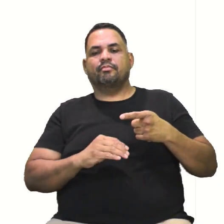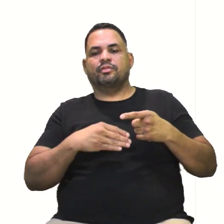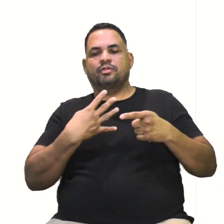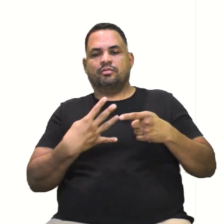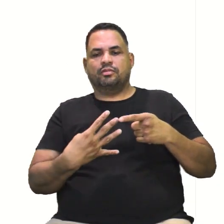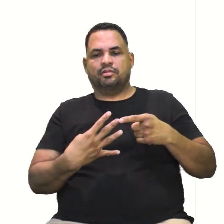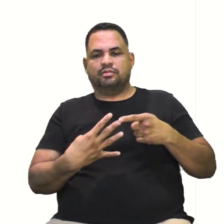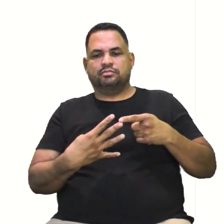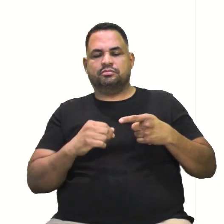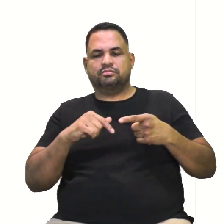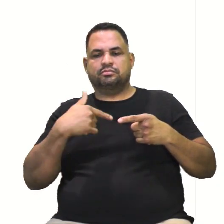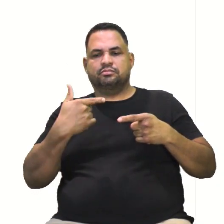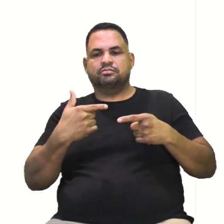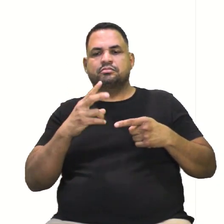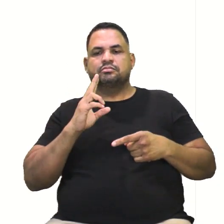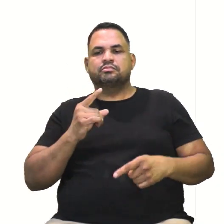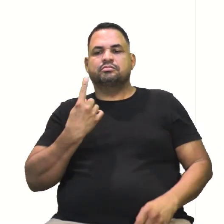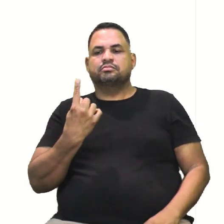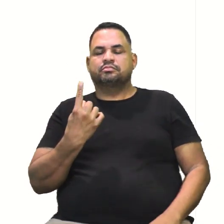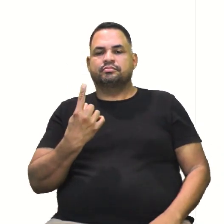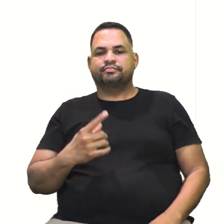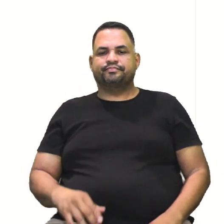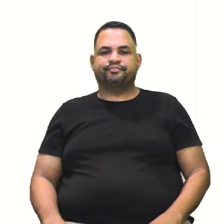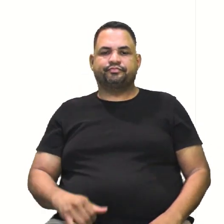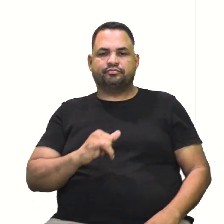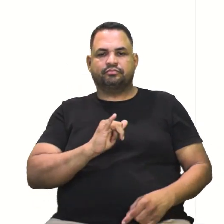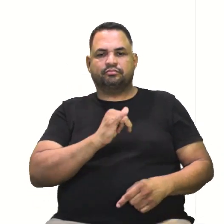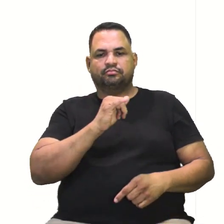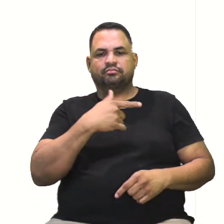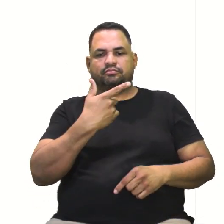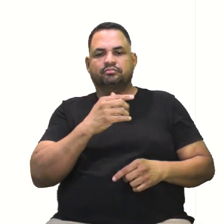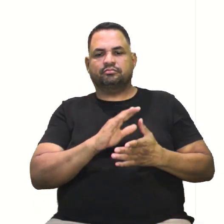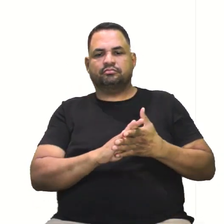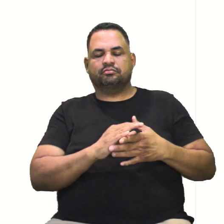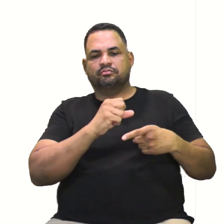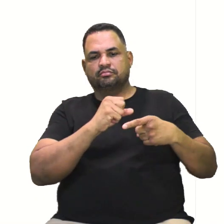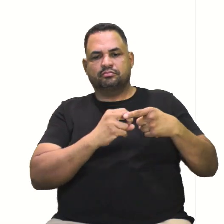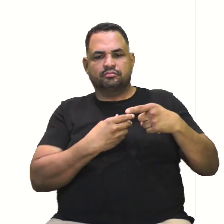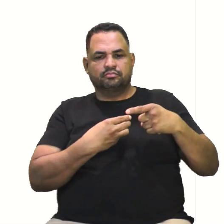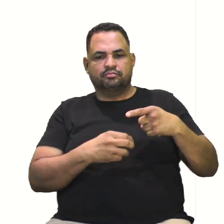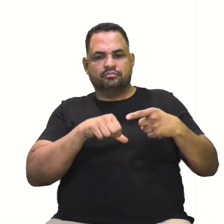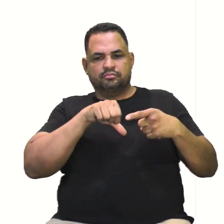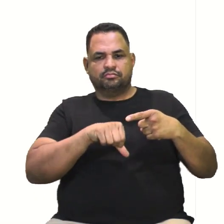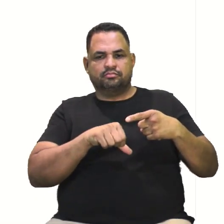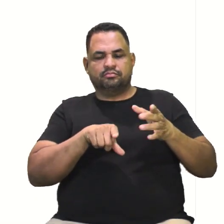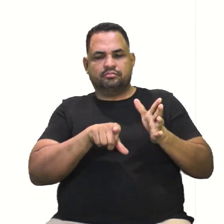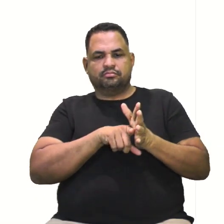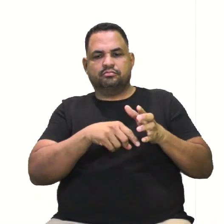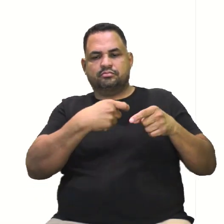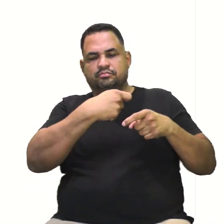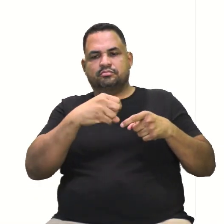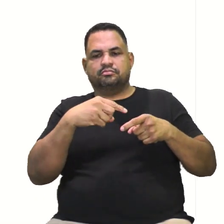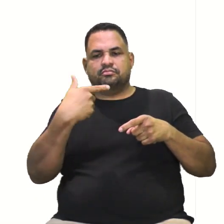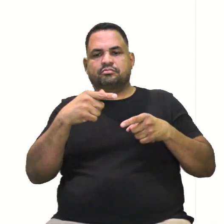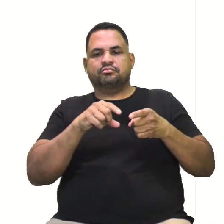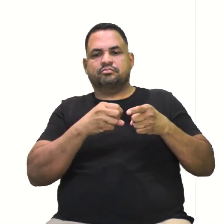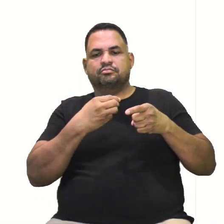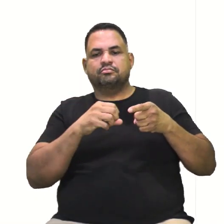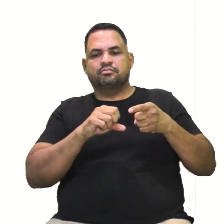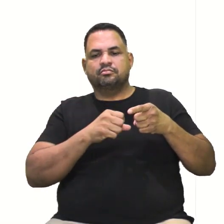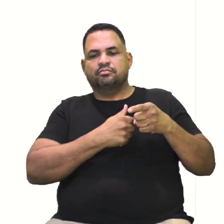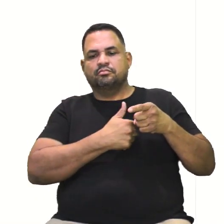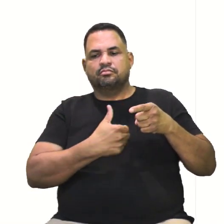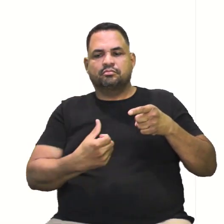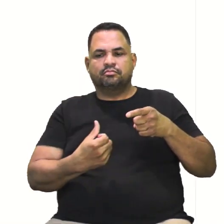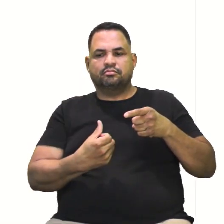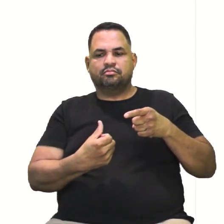Quem é B? 4 ao quadrado igual a 1. Y ao quadrado sobre 9. Menos X ao quadrado sobre